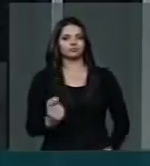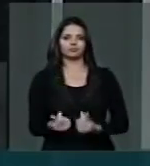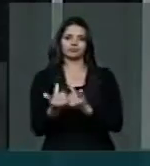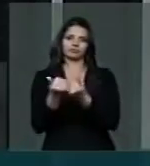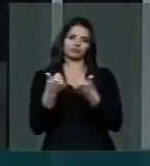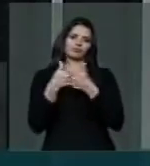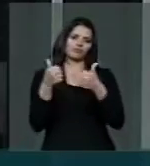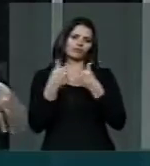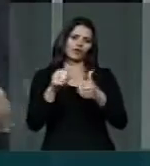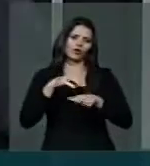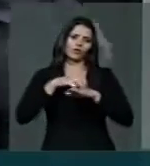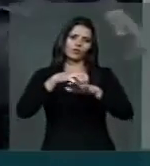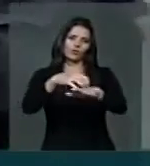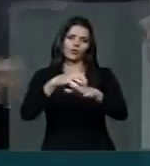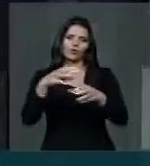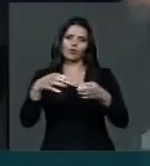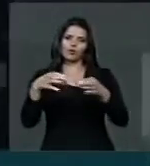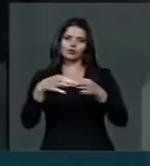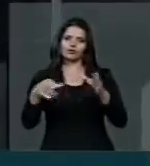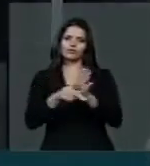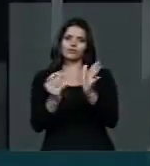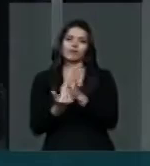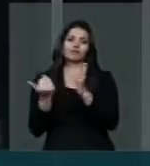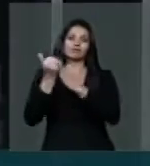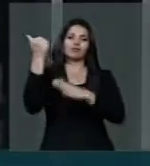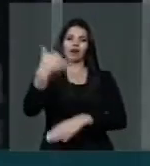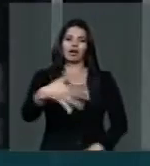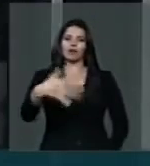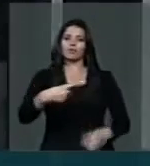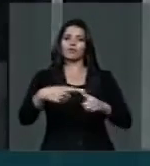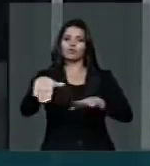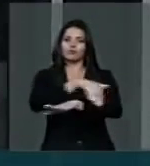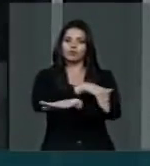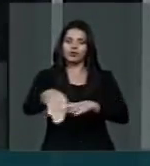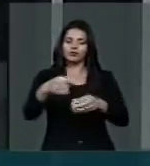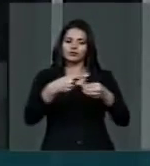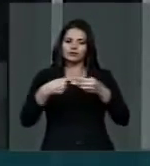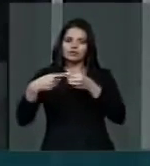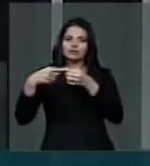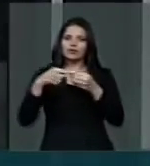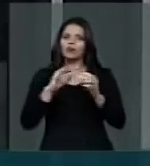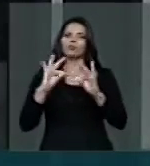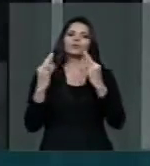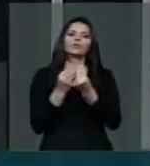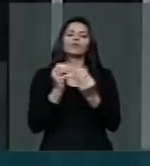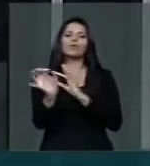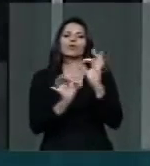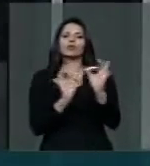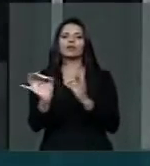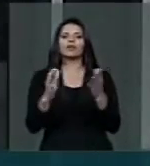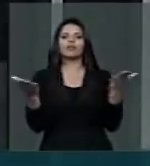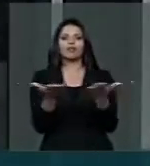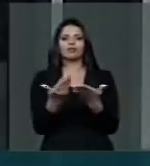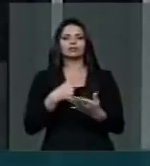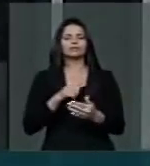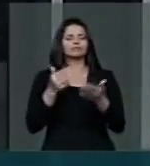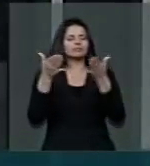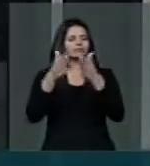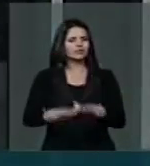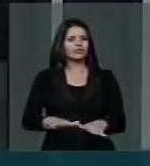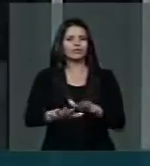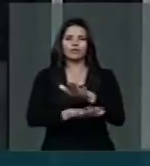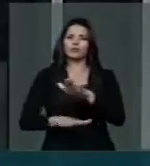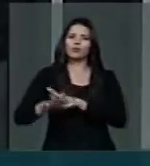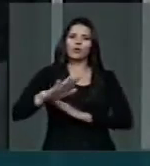transporte coletivo aumenta muito quando os bairros se situam na periferia e se encontram situações calamitosas,